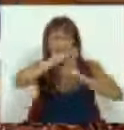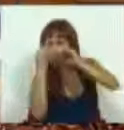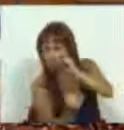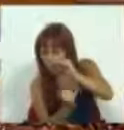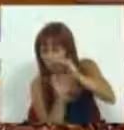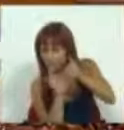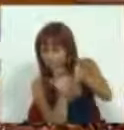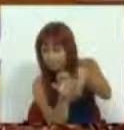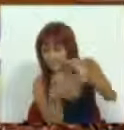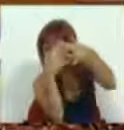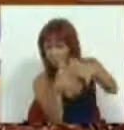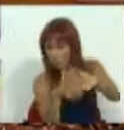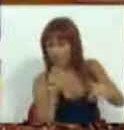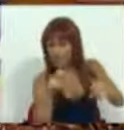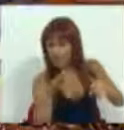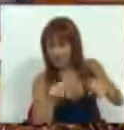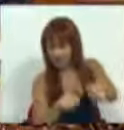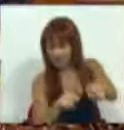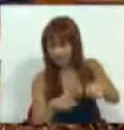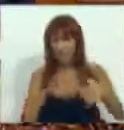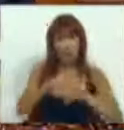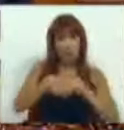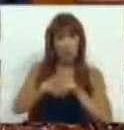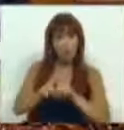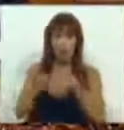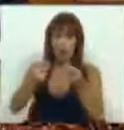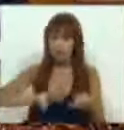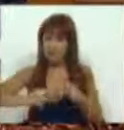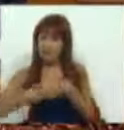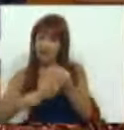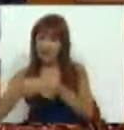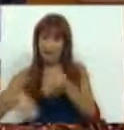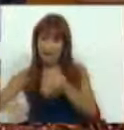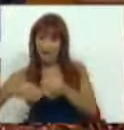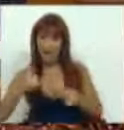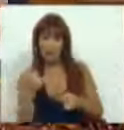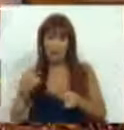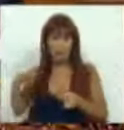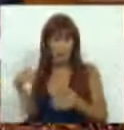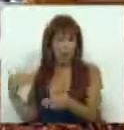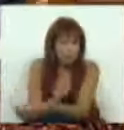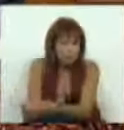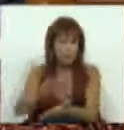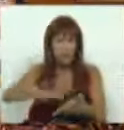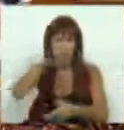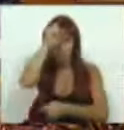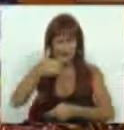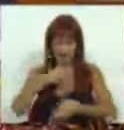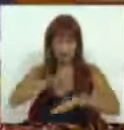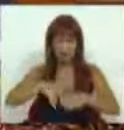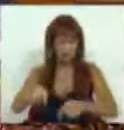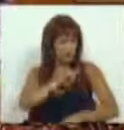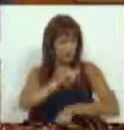subfinanciamento estrutural do SNS? A lógica dos orçamentos ratificativos existentes até 2004? Planeia o Governo